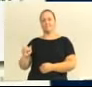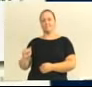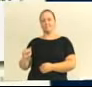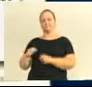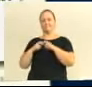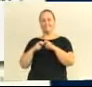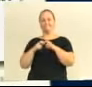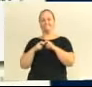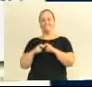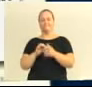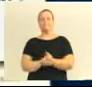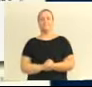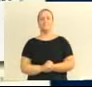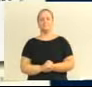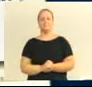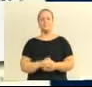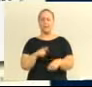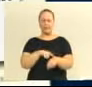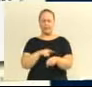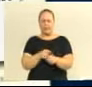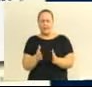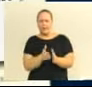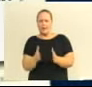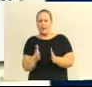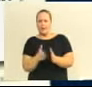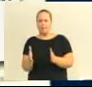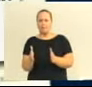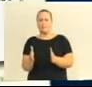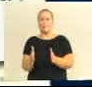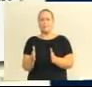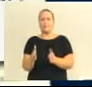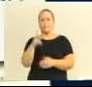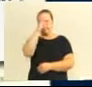Durante a intervenção, senhores vereadores, durante a intervenção,